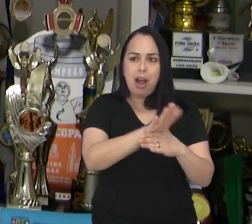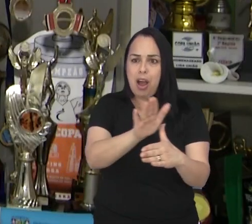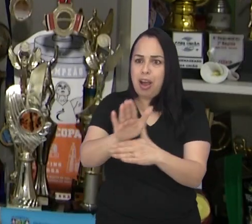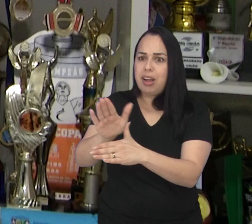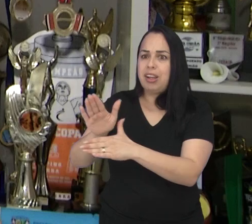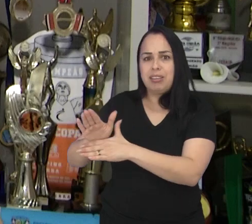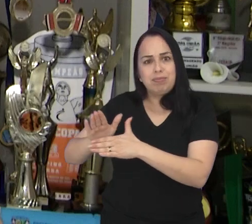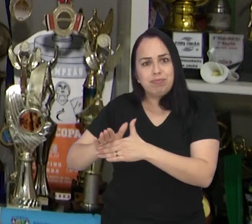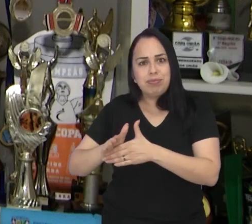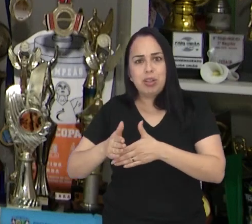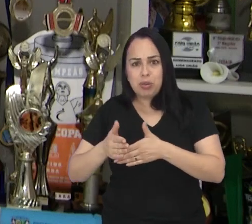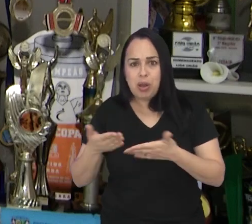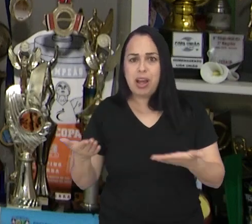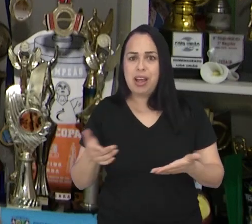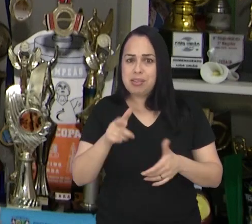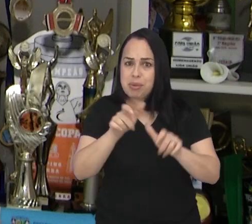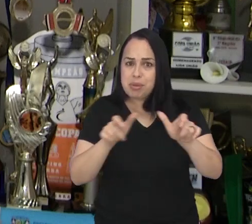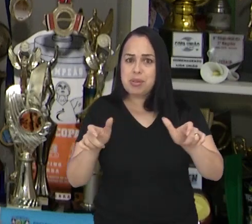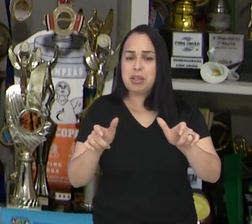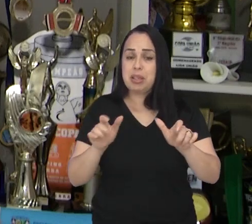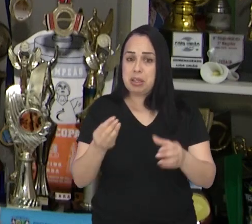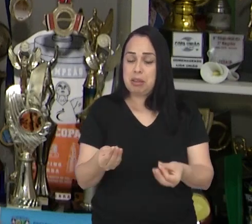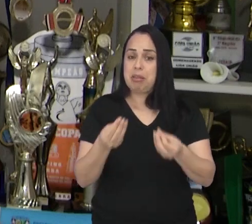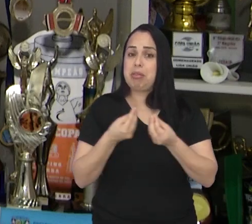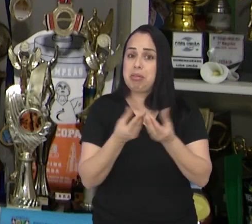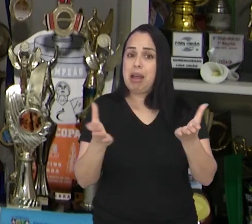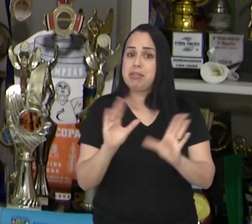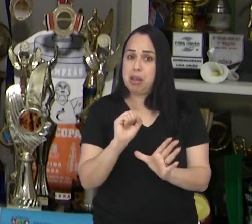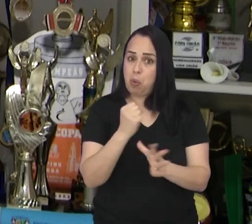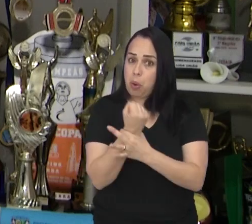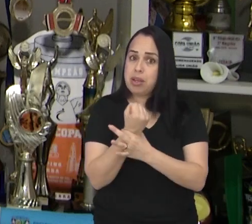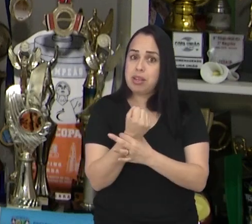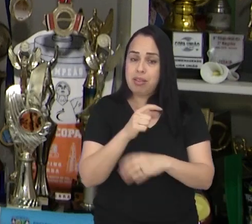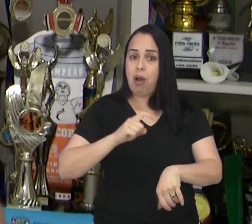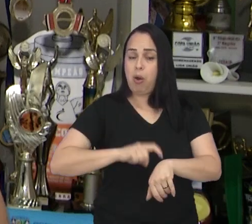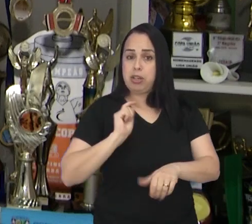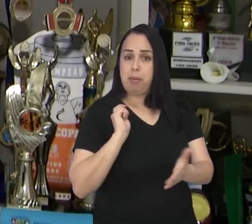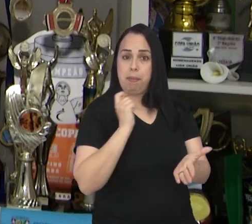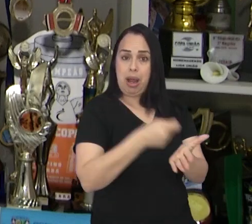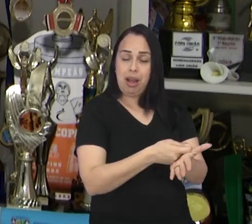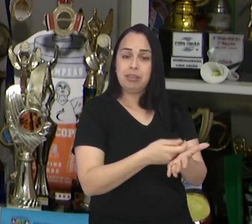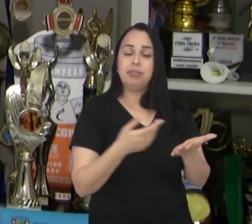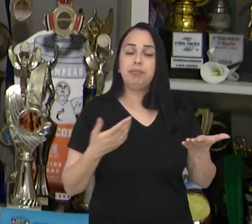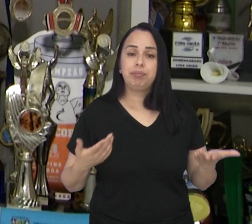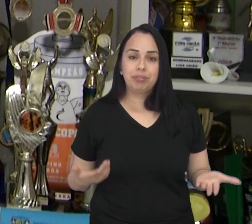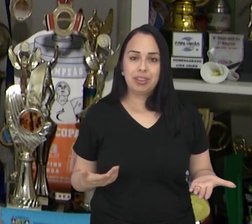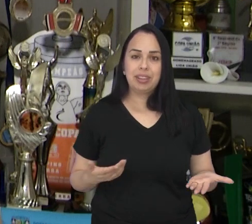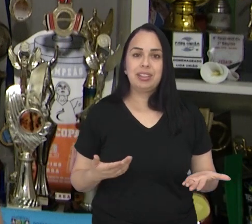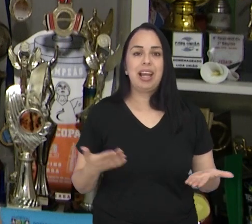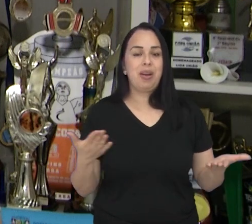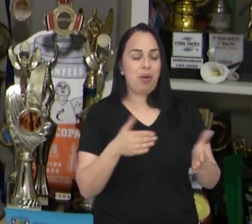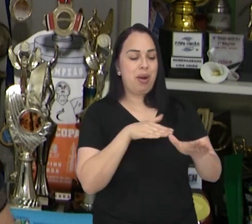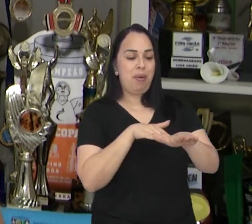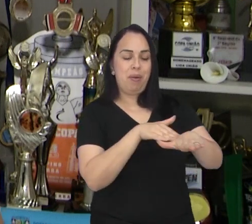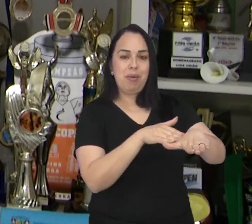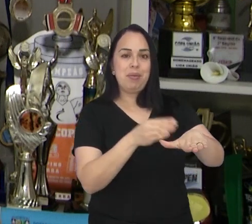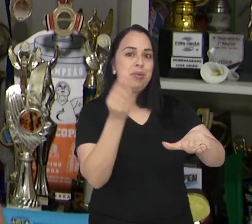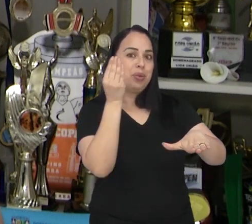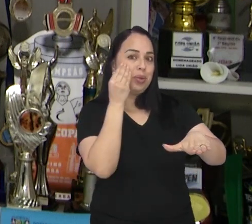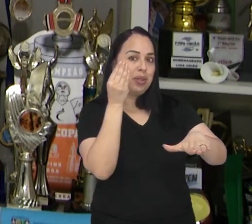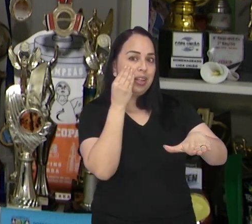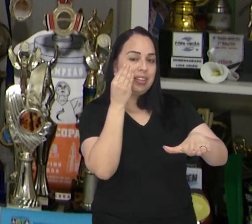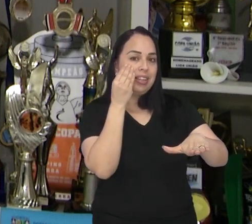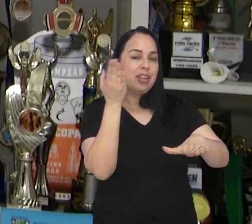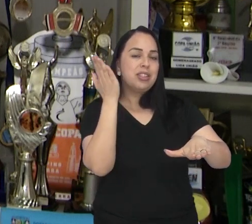vai ajudar, vai beneficiar o usuário na questão até de segurança e de pagamento, né. E aí a gente já com o teste dele, gente tem certeza